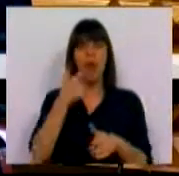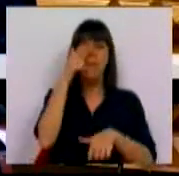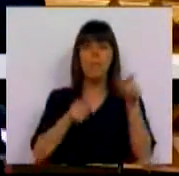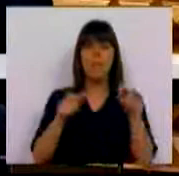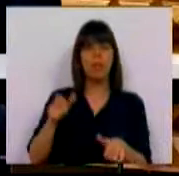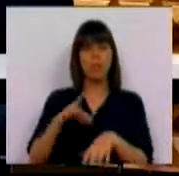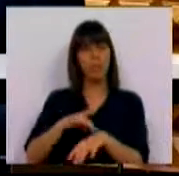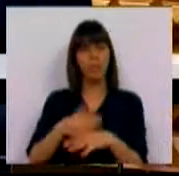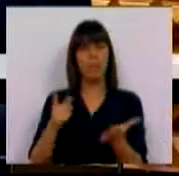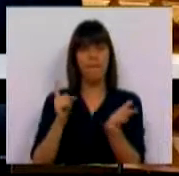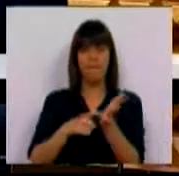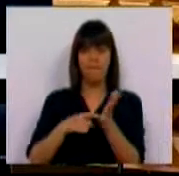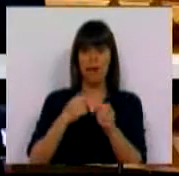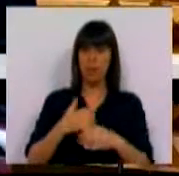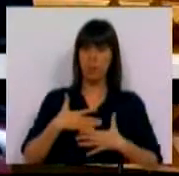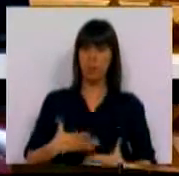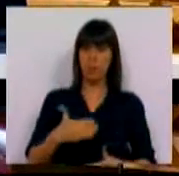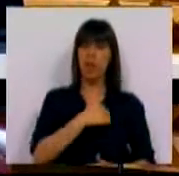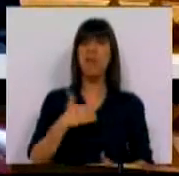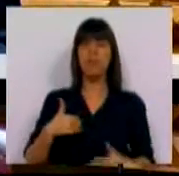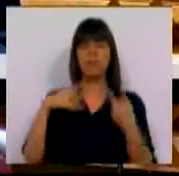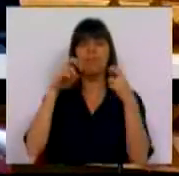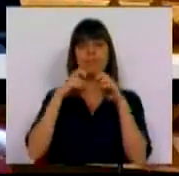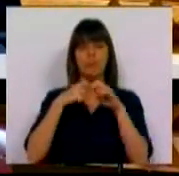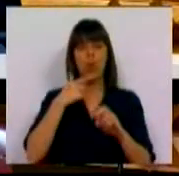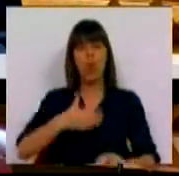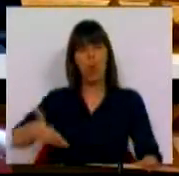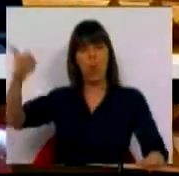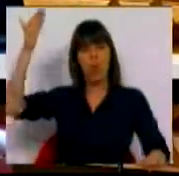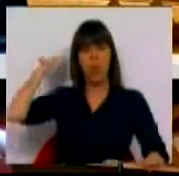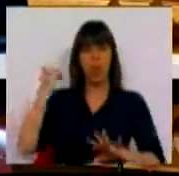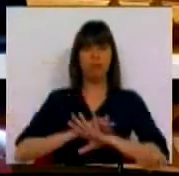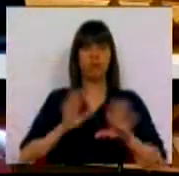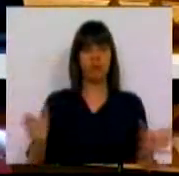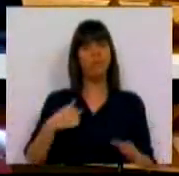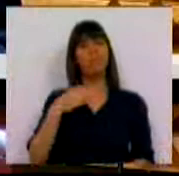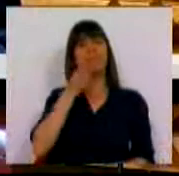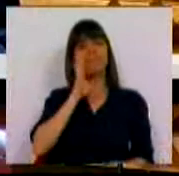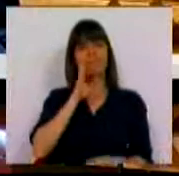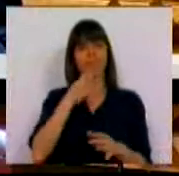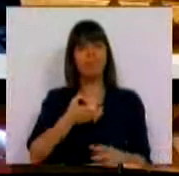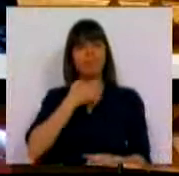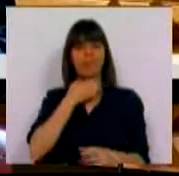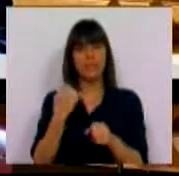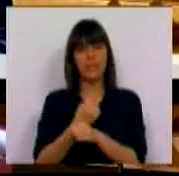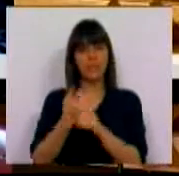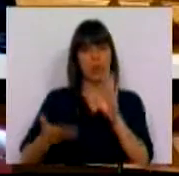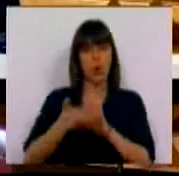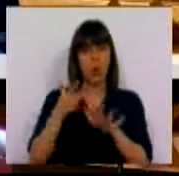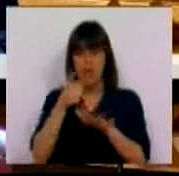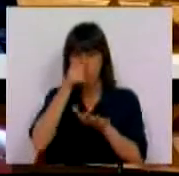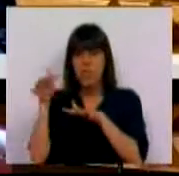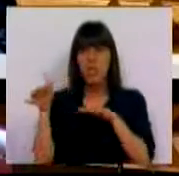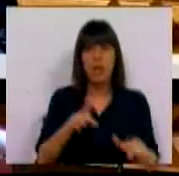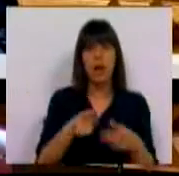utentes. A falta de profissionais de saúde é um problema que já existe há tempo a mais. Vimos as roturas nos serviços de urgências,